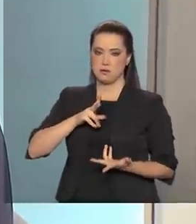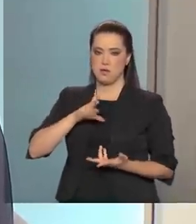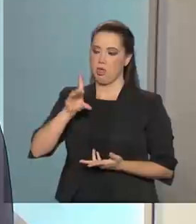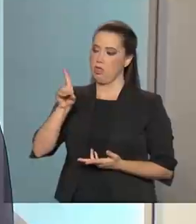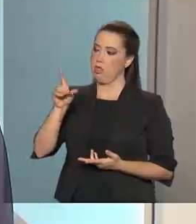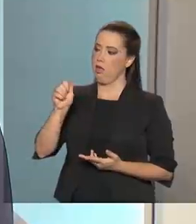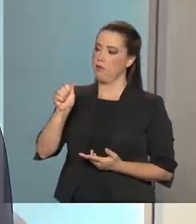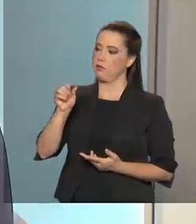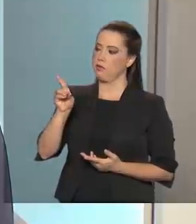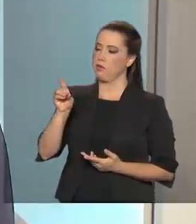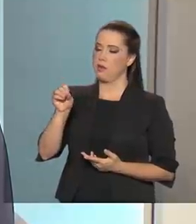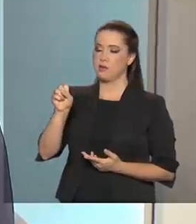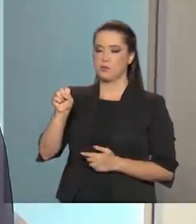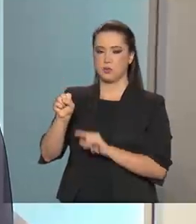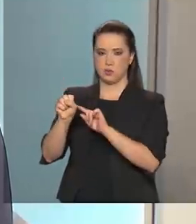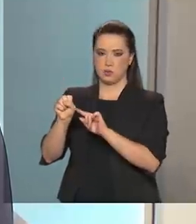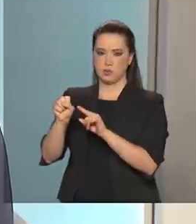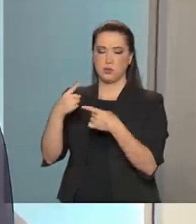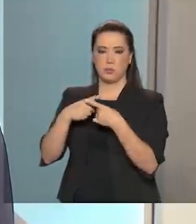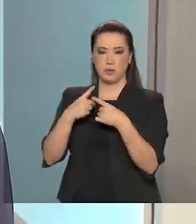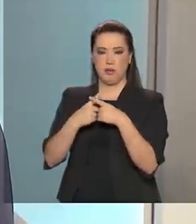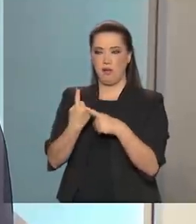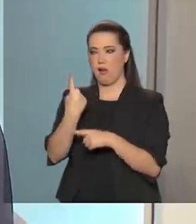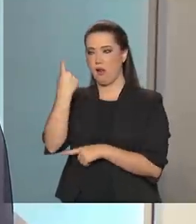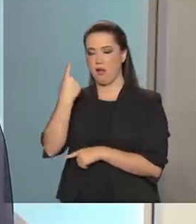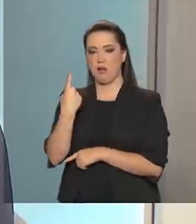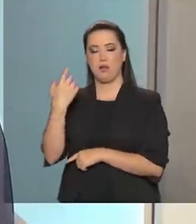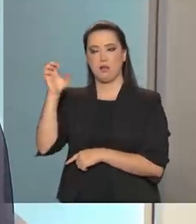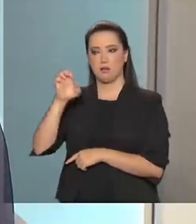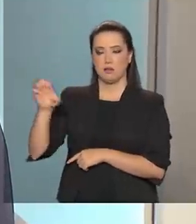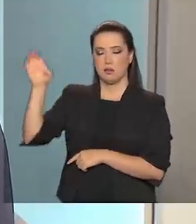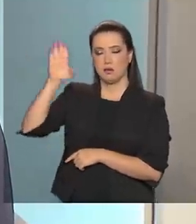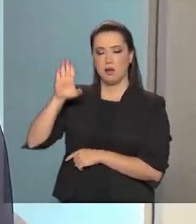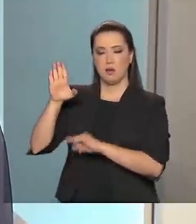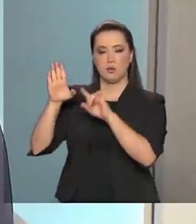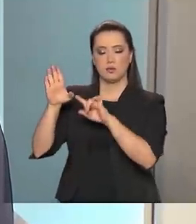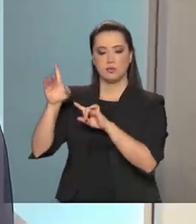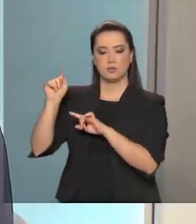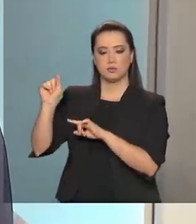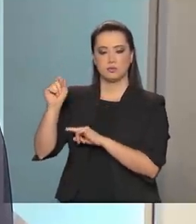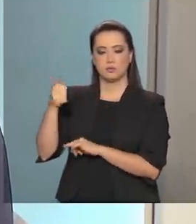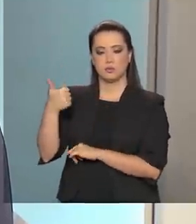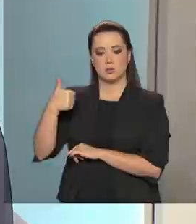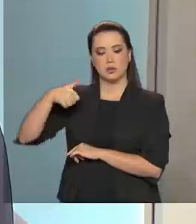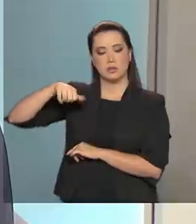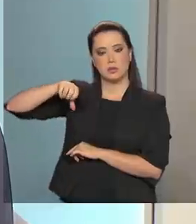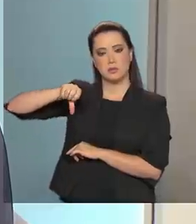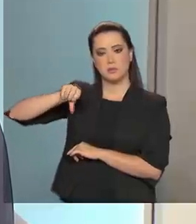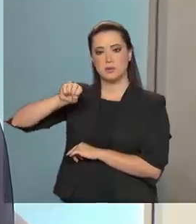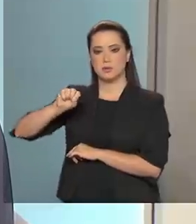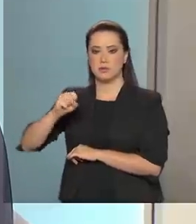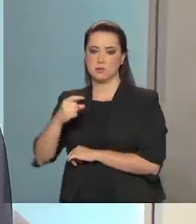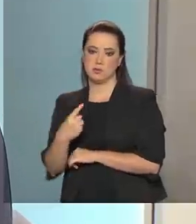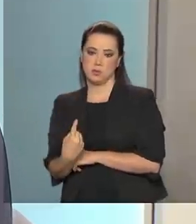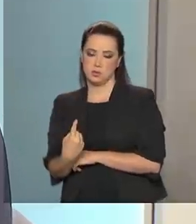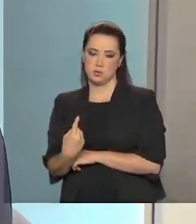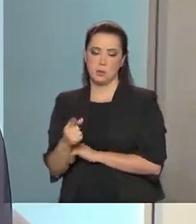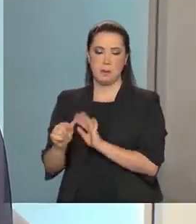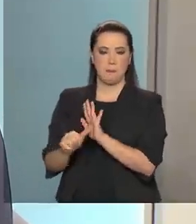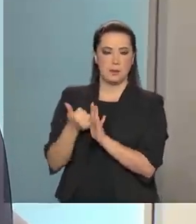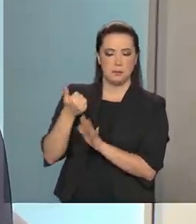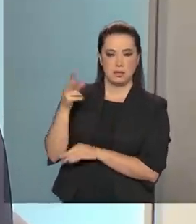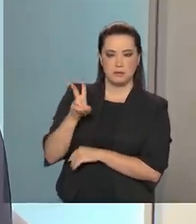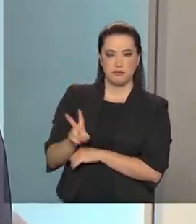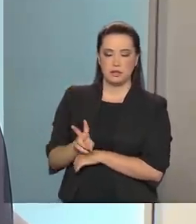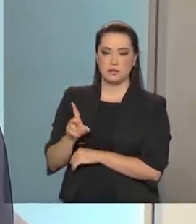Convenção de 108, lá no continente europeu, aonde em 1981, pela primeira